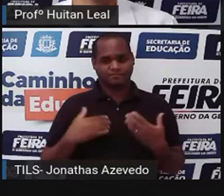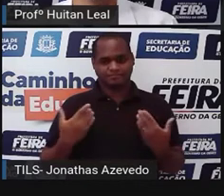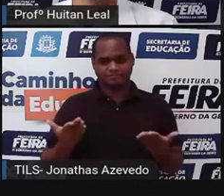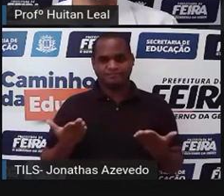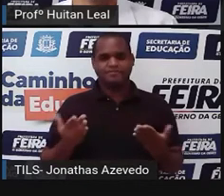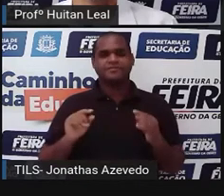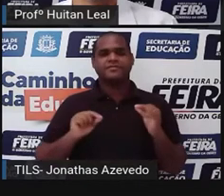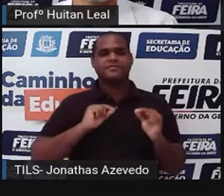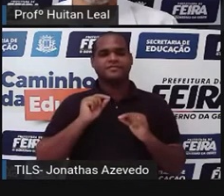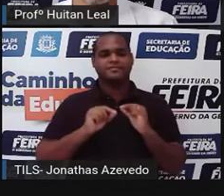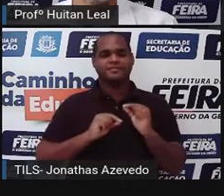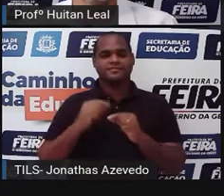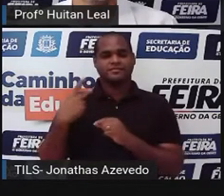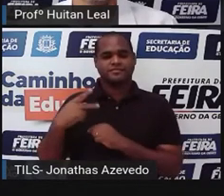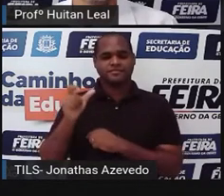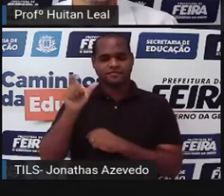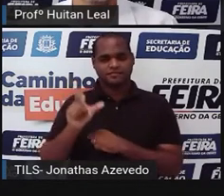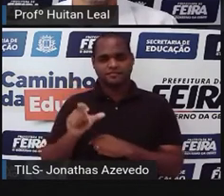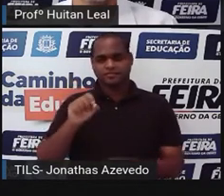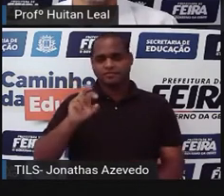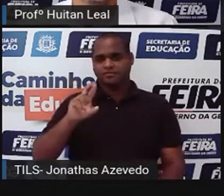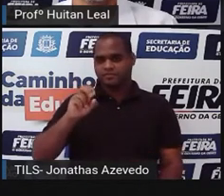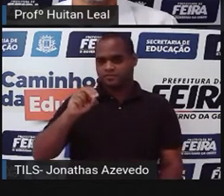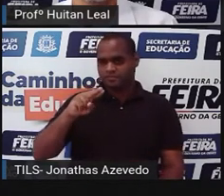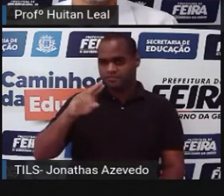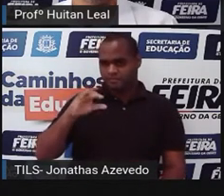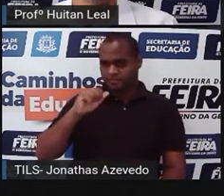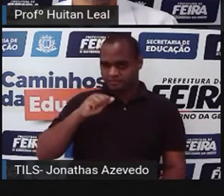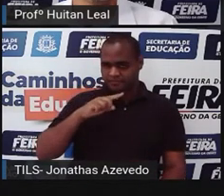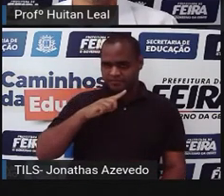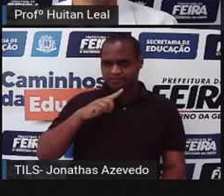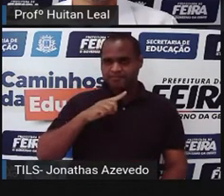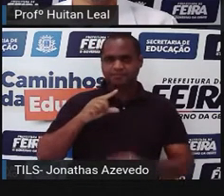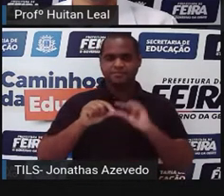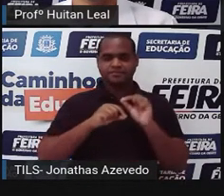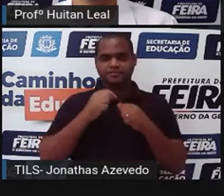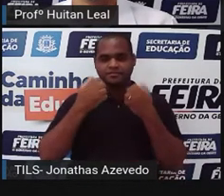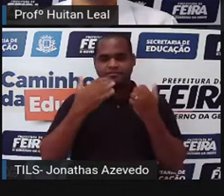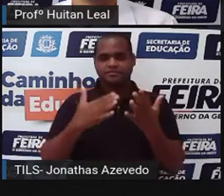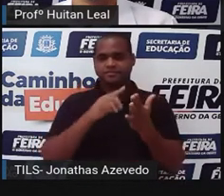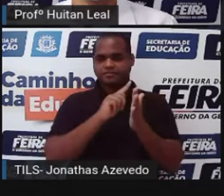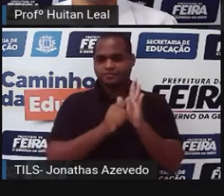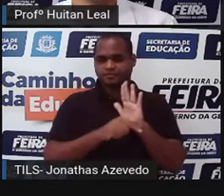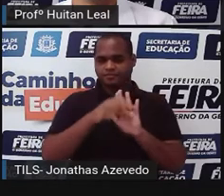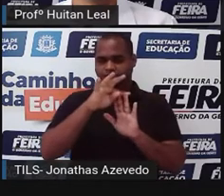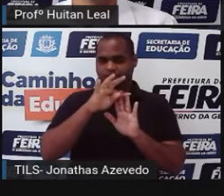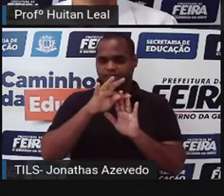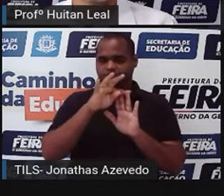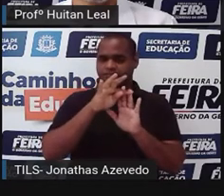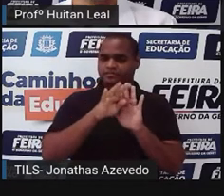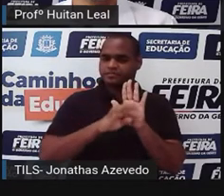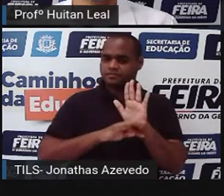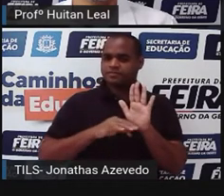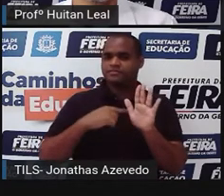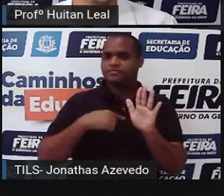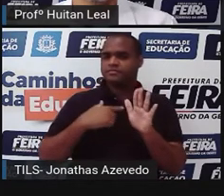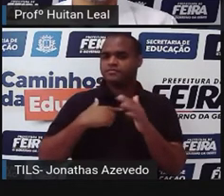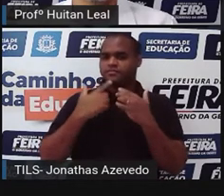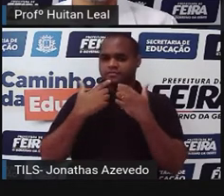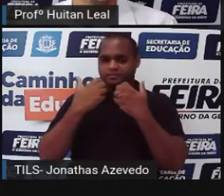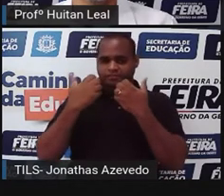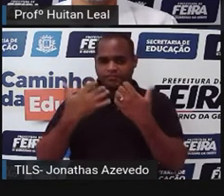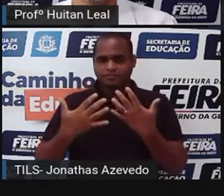o que caracteriza a crônica? A crônica é um gênero do tipo, da tipologia narrativa.